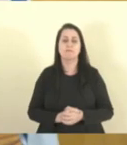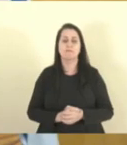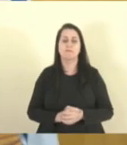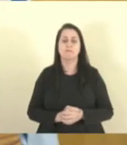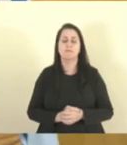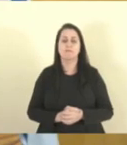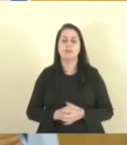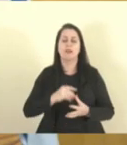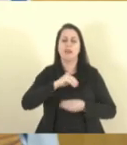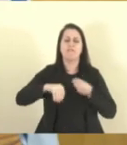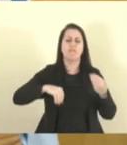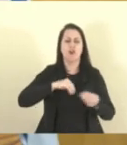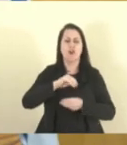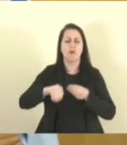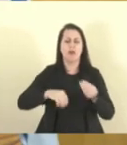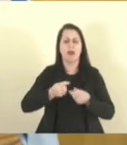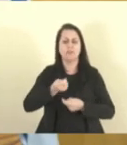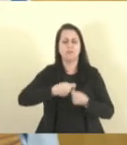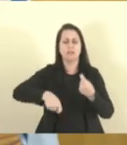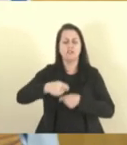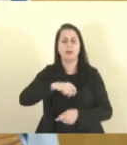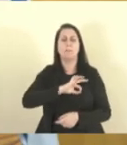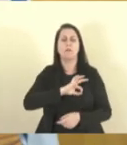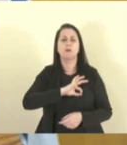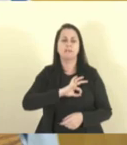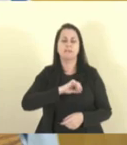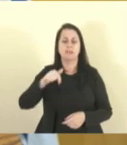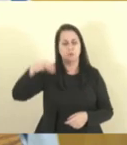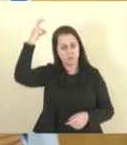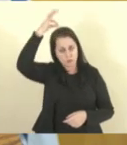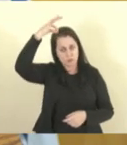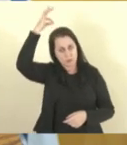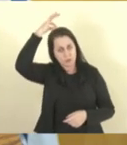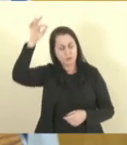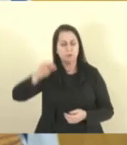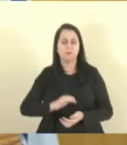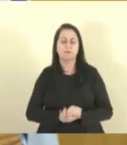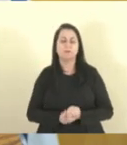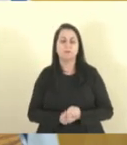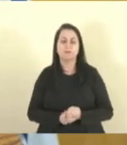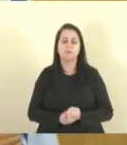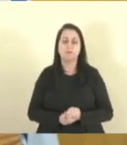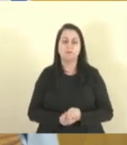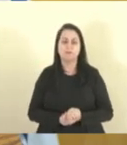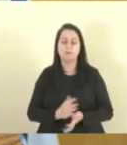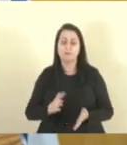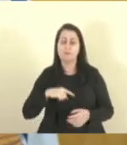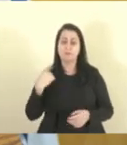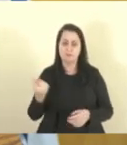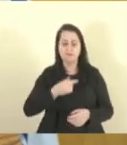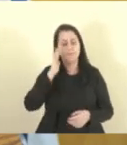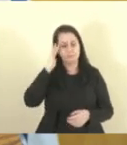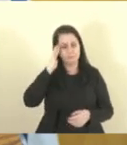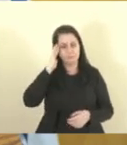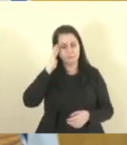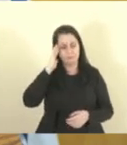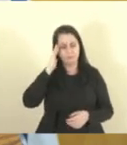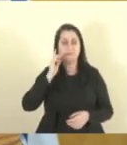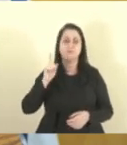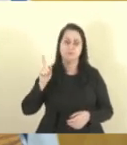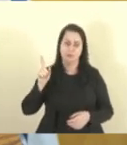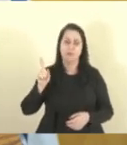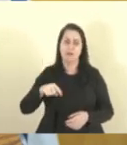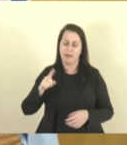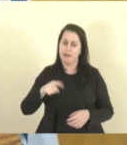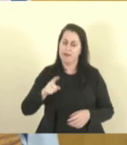reforma administrativa na Polícia Militar do Estado do Espírito Santo. Nós entendemos que é pertinente